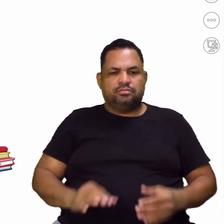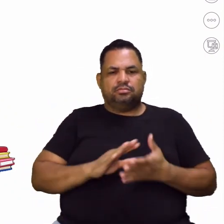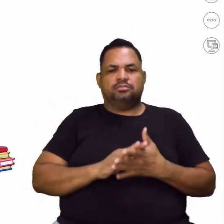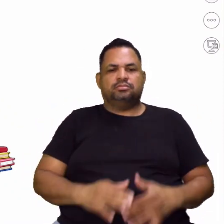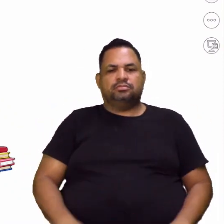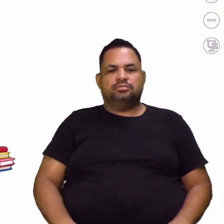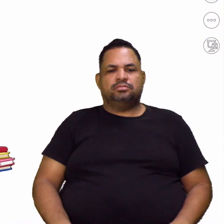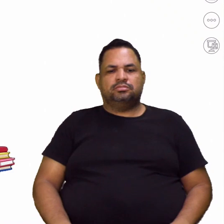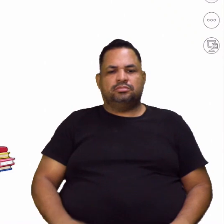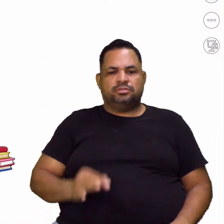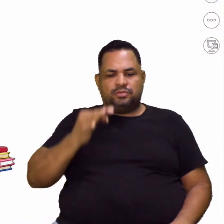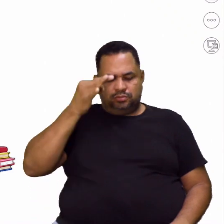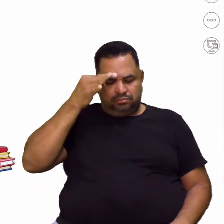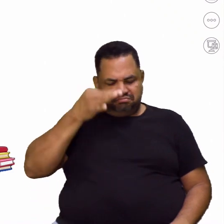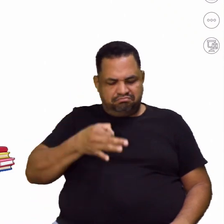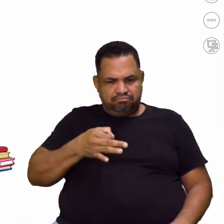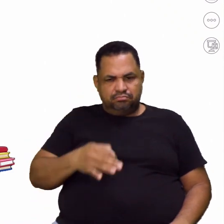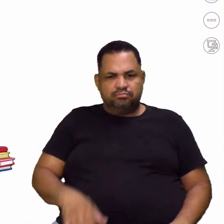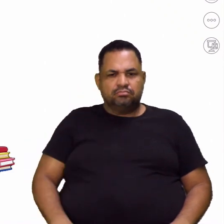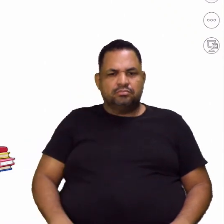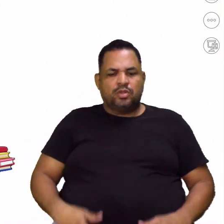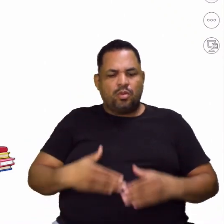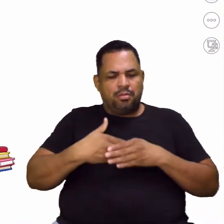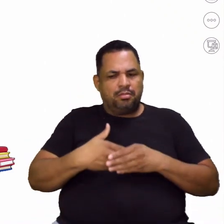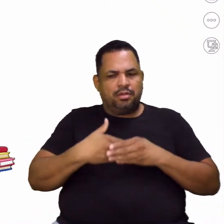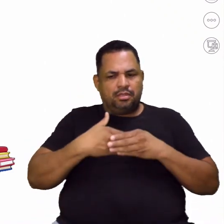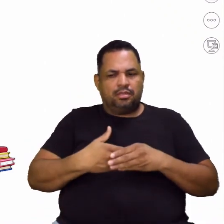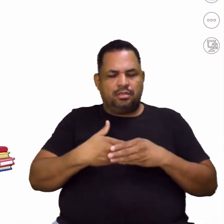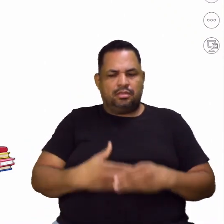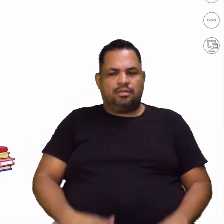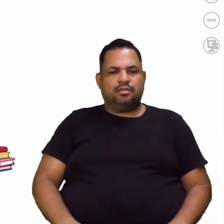E aqui você saudar alguém. Cumprimentar.